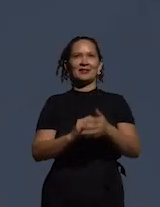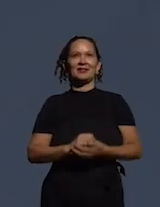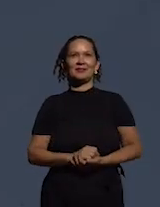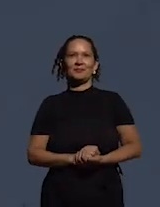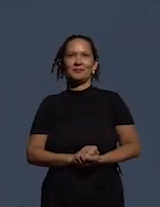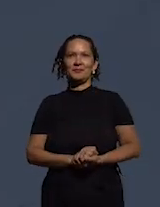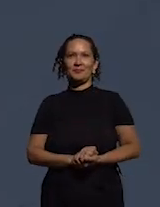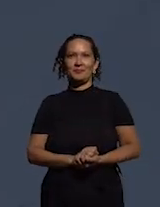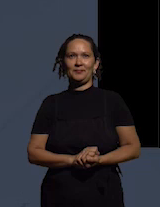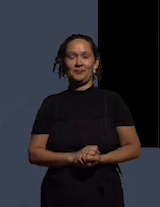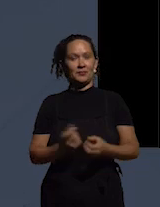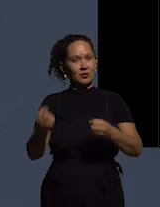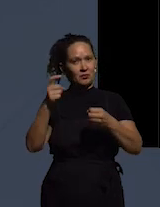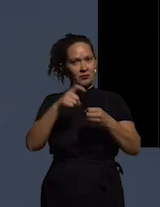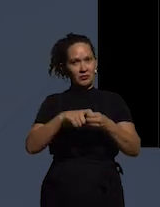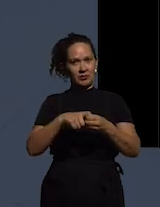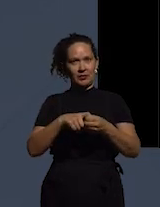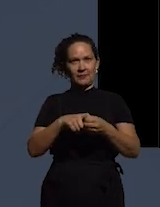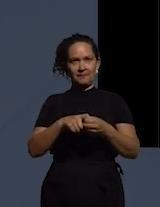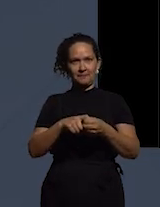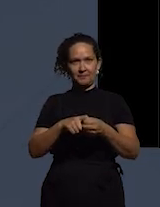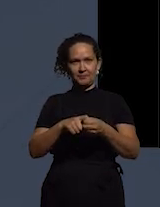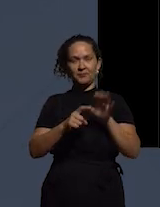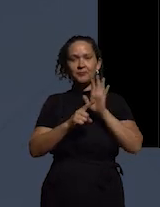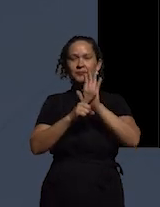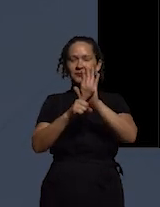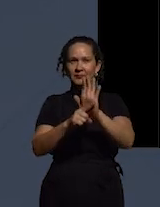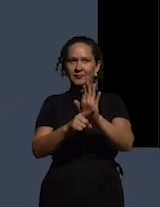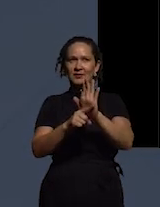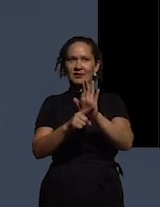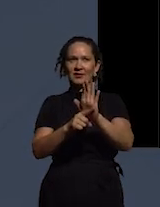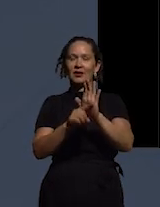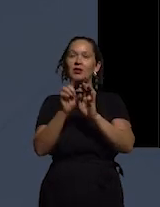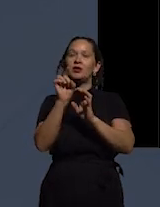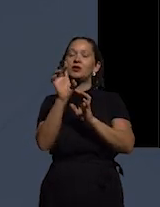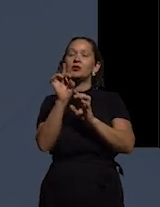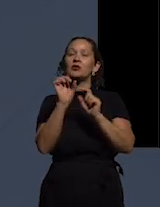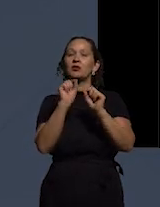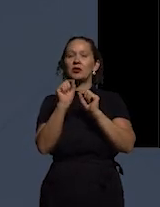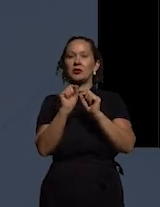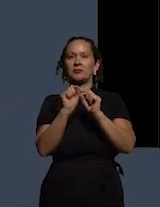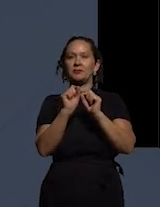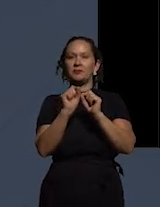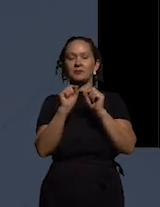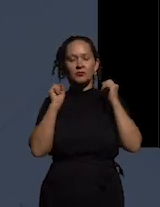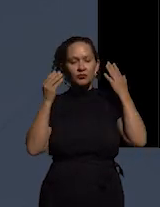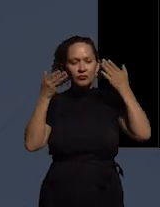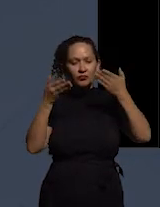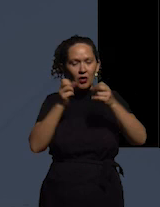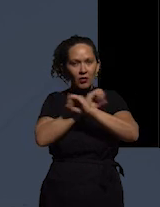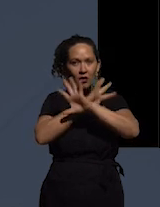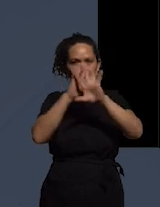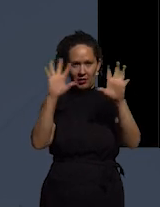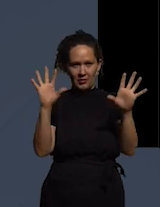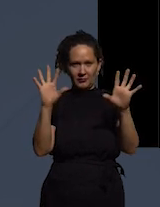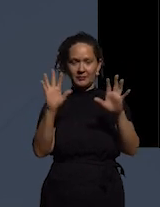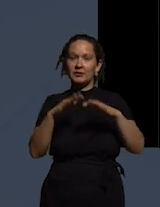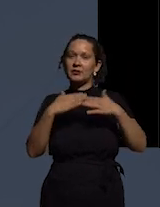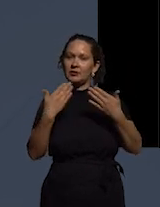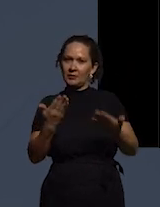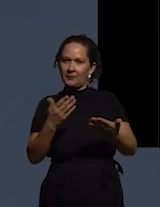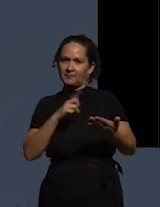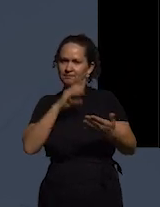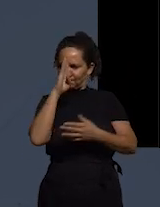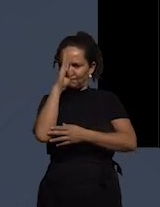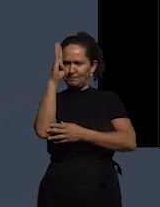vou voltar aqui nessa parte da apresentação da Alina só para enfatizar isso então esses são os